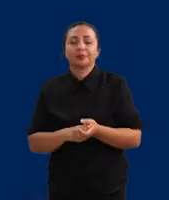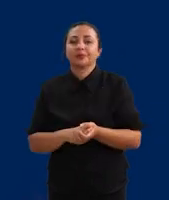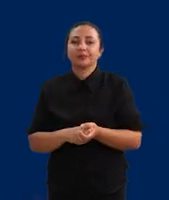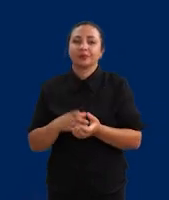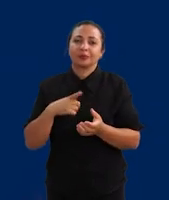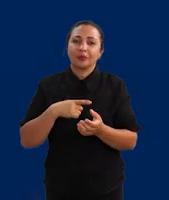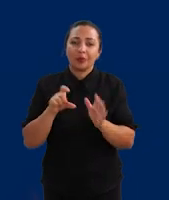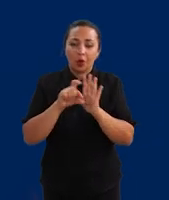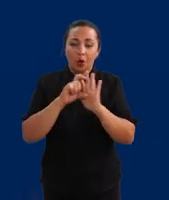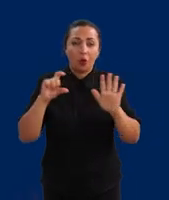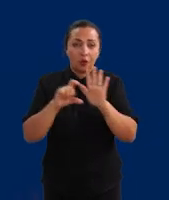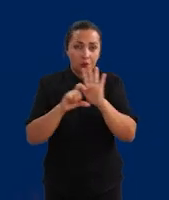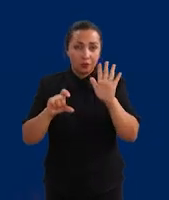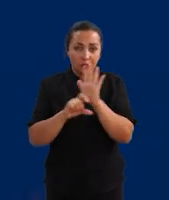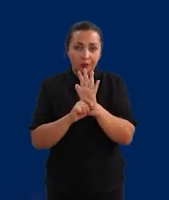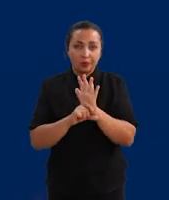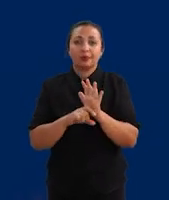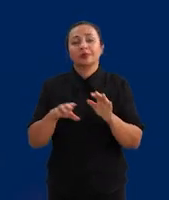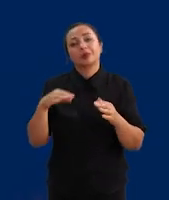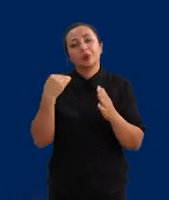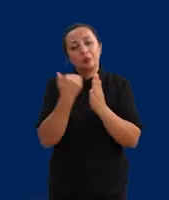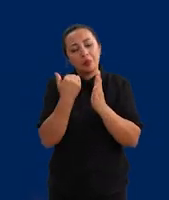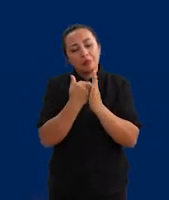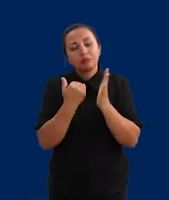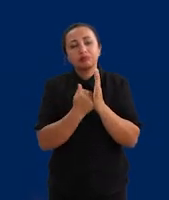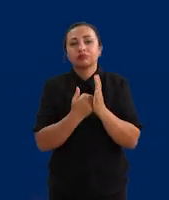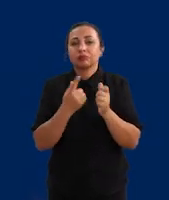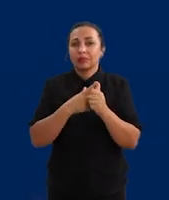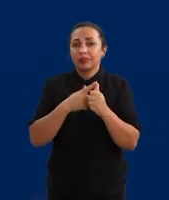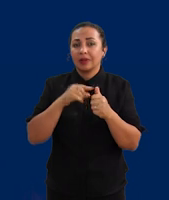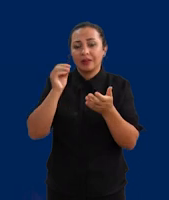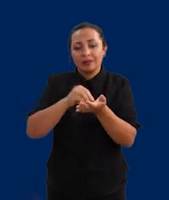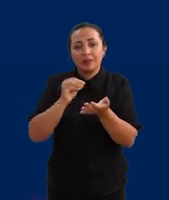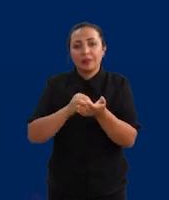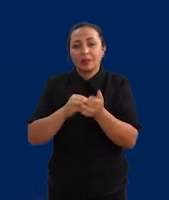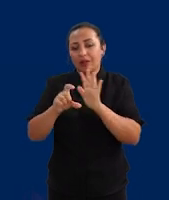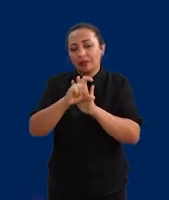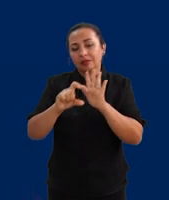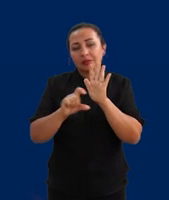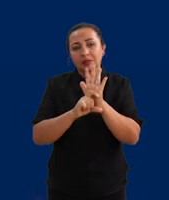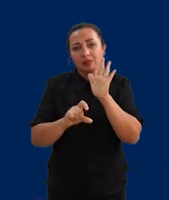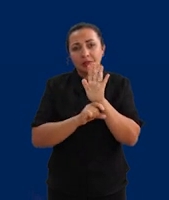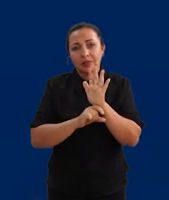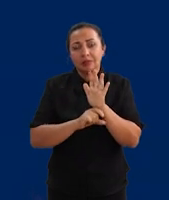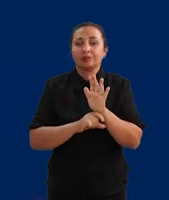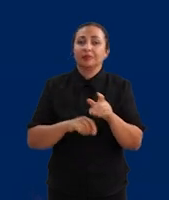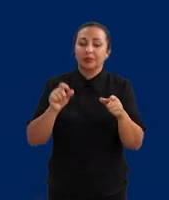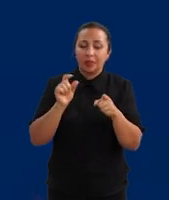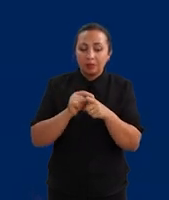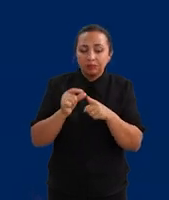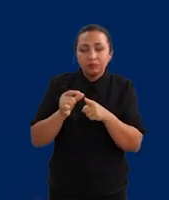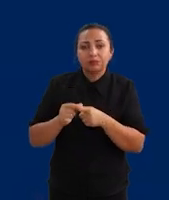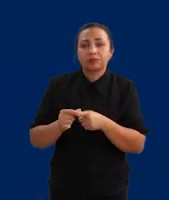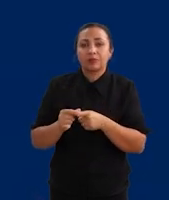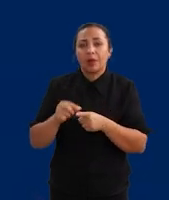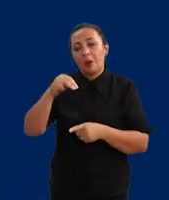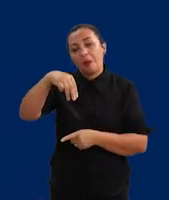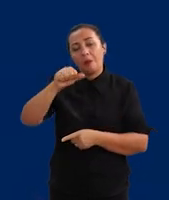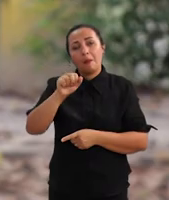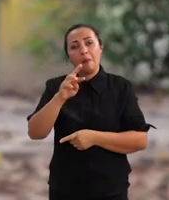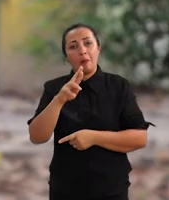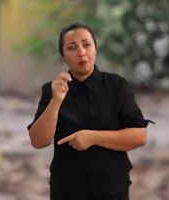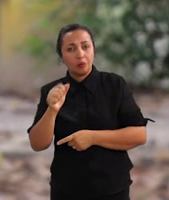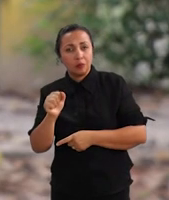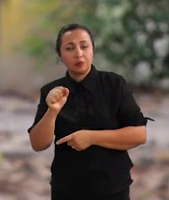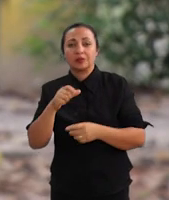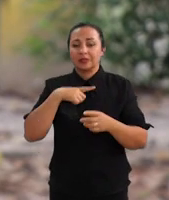é o etiquetador do Nyangatu. O primeiro nível de anotação que faltava era a etiquetagem mofossintática. Um texto em